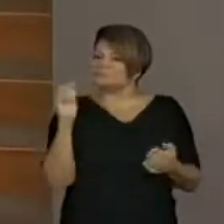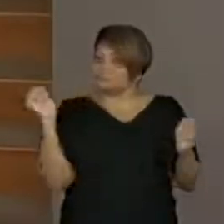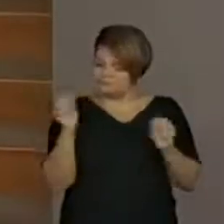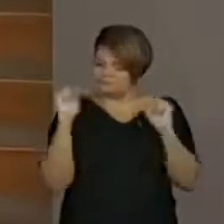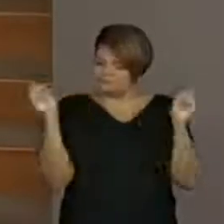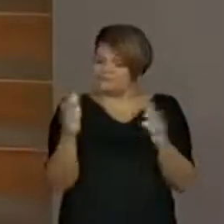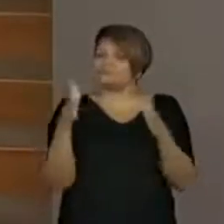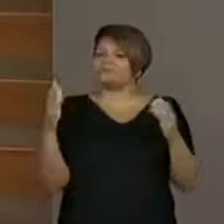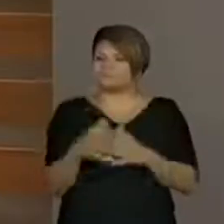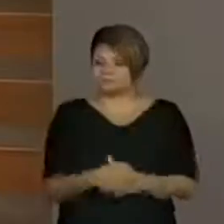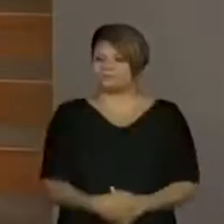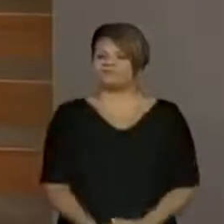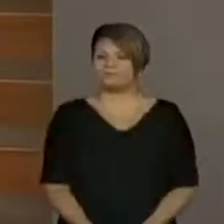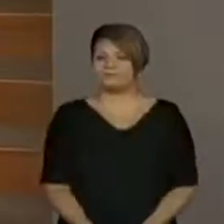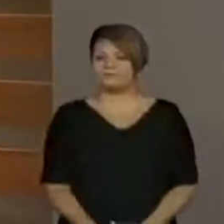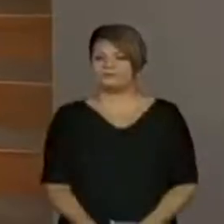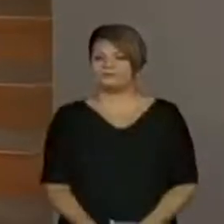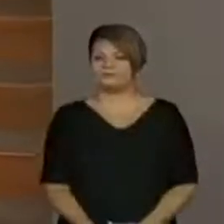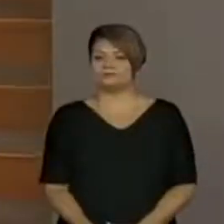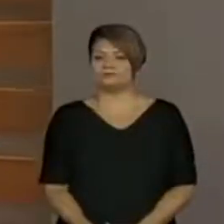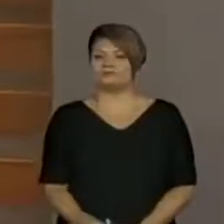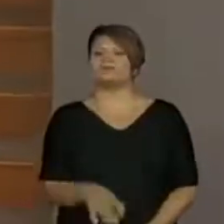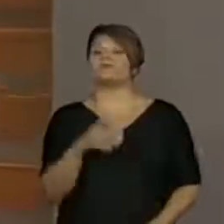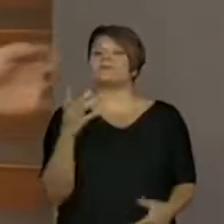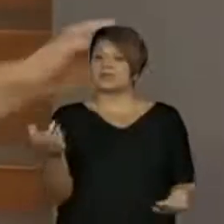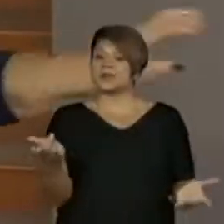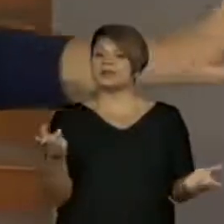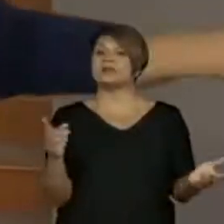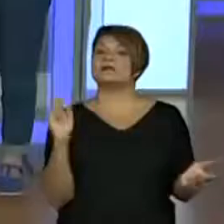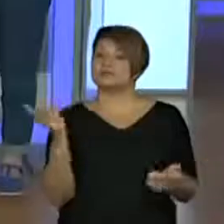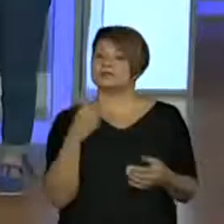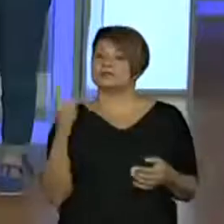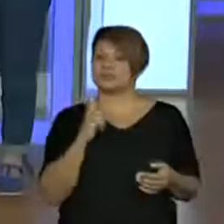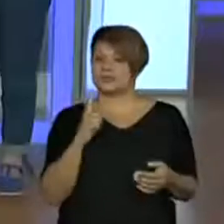a gente ainda tem, ainda, outro personagem para descobrir o que aconteceu.